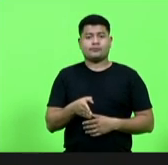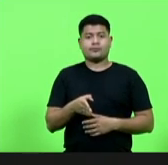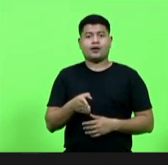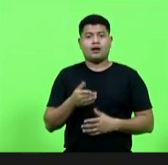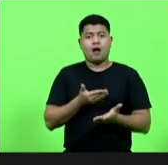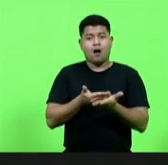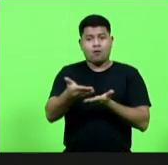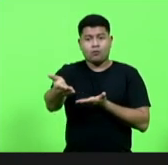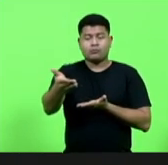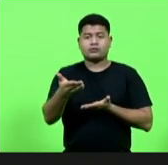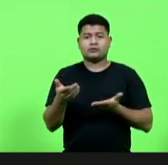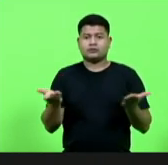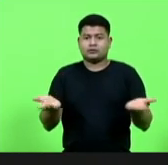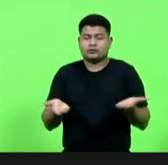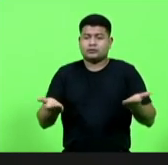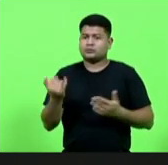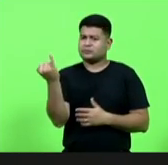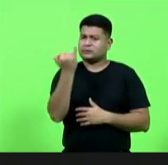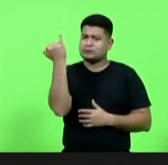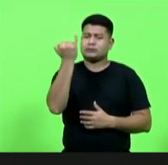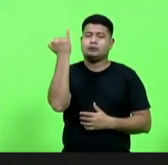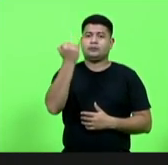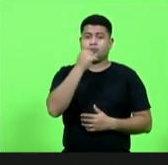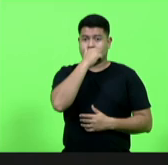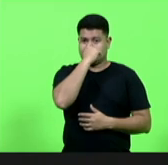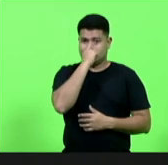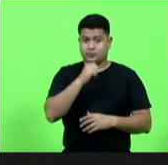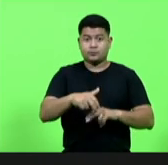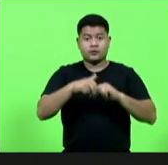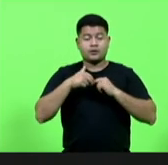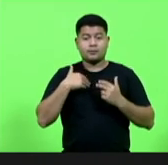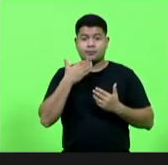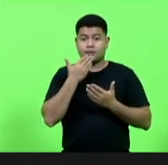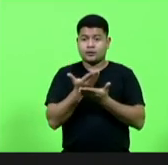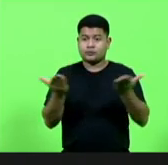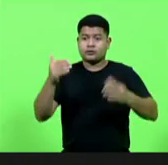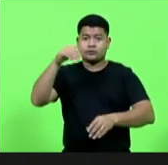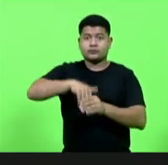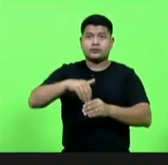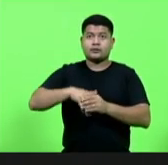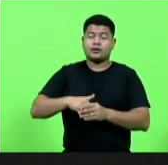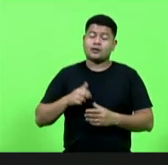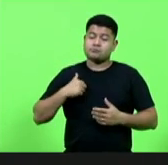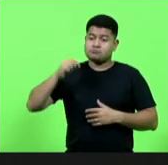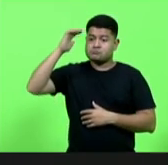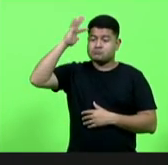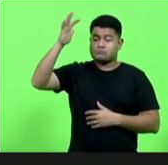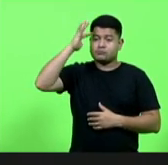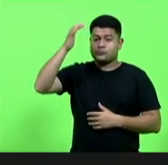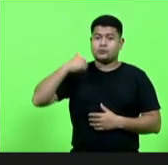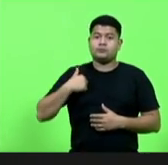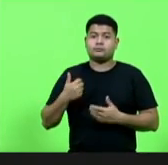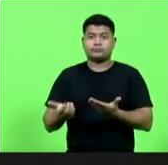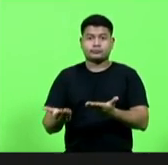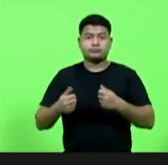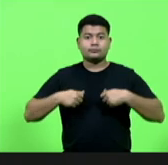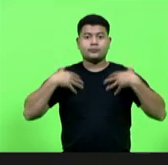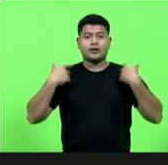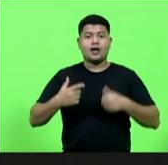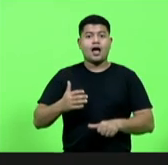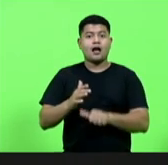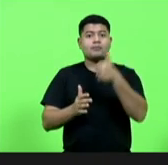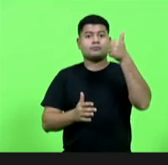este passo tão importante, e, para isso, eu peço o voto de todos. Quem sabe, até um dia, terei a honra de ser a primeira